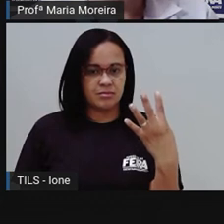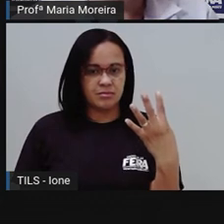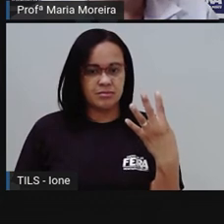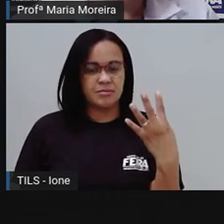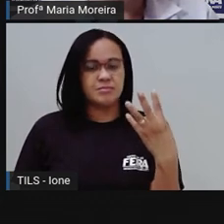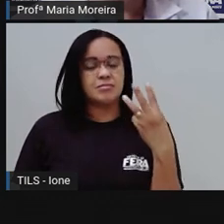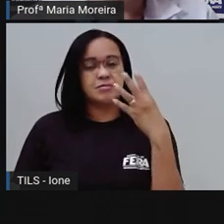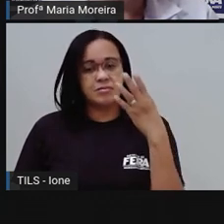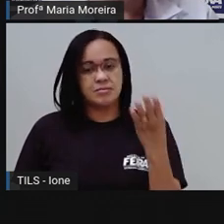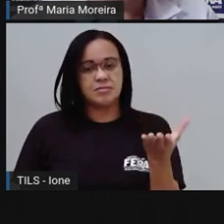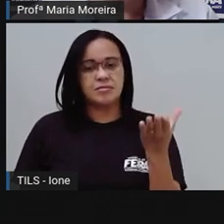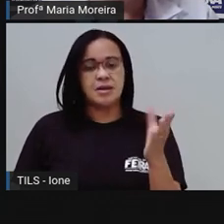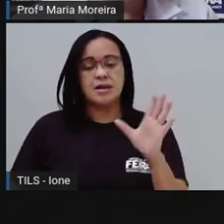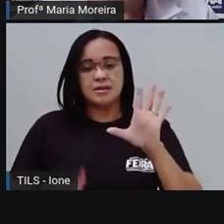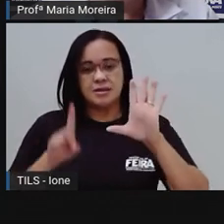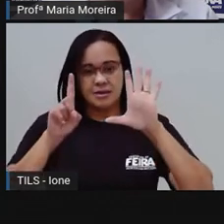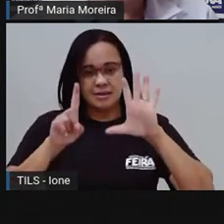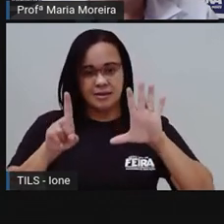Três bicicletas.